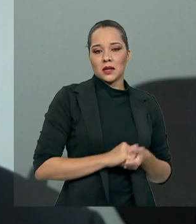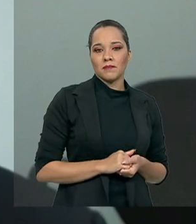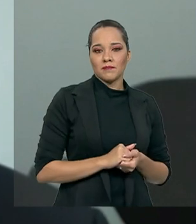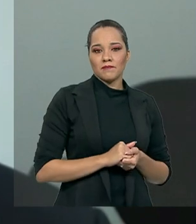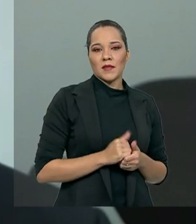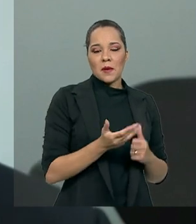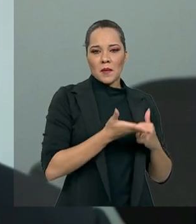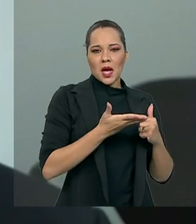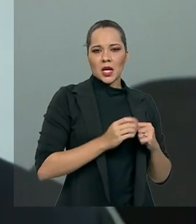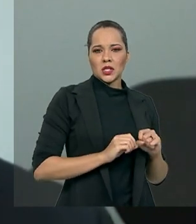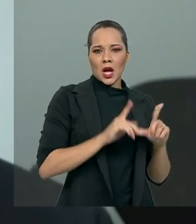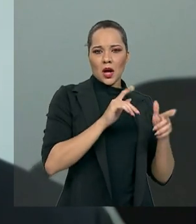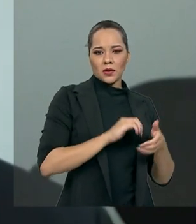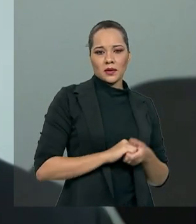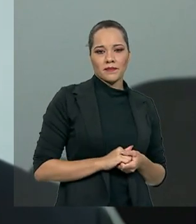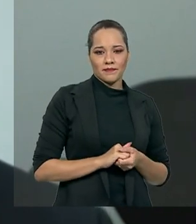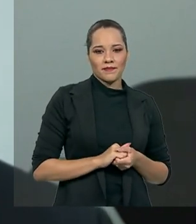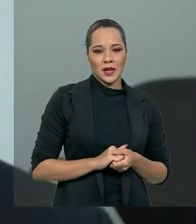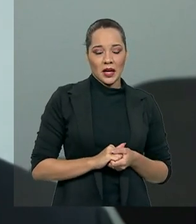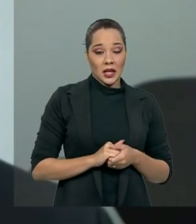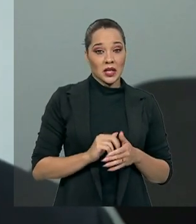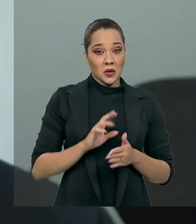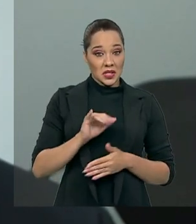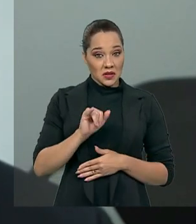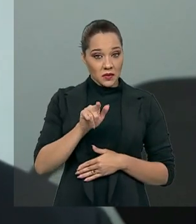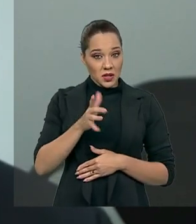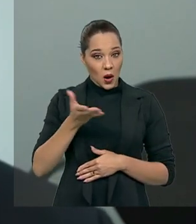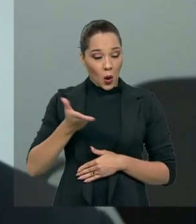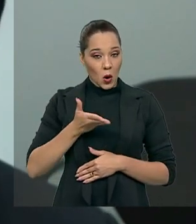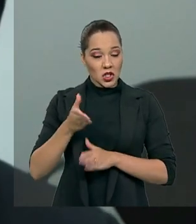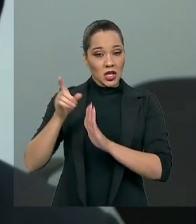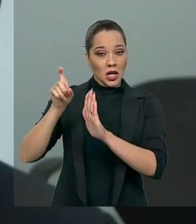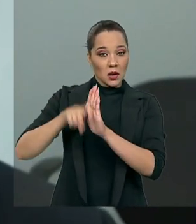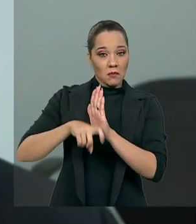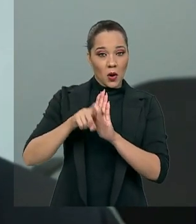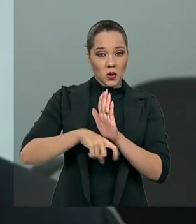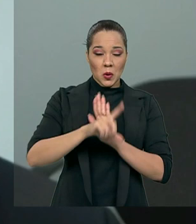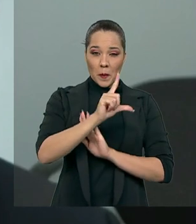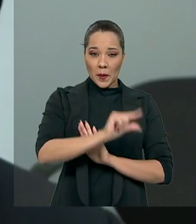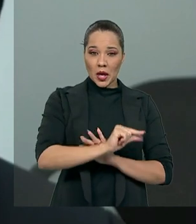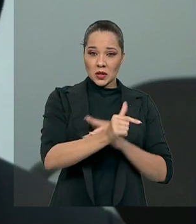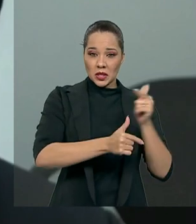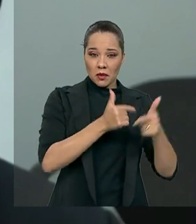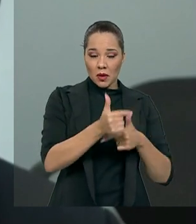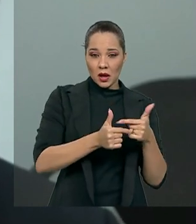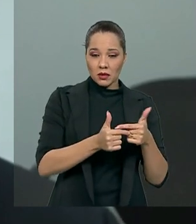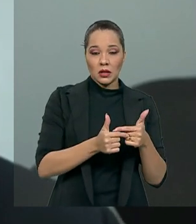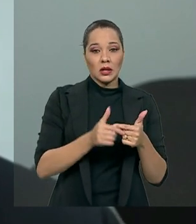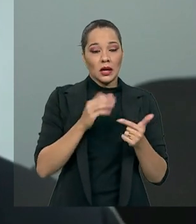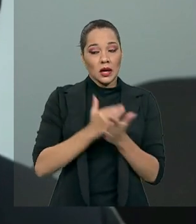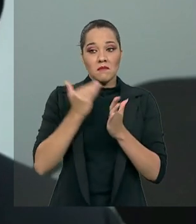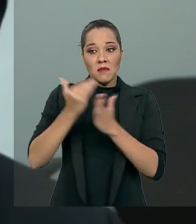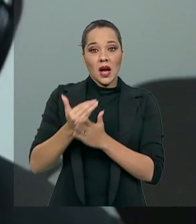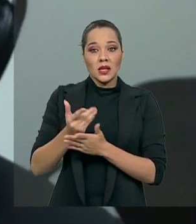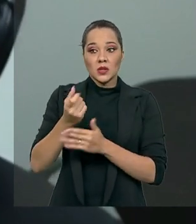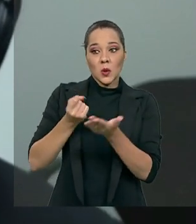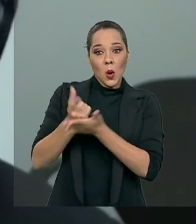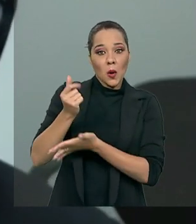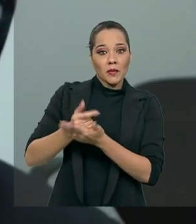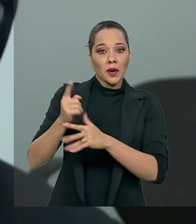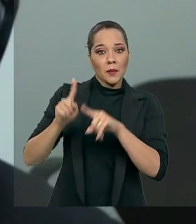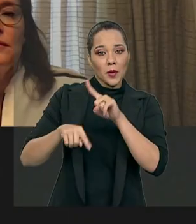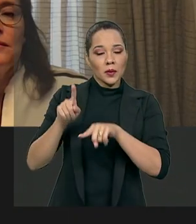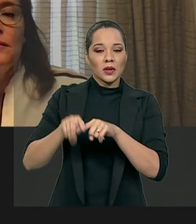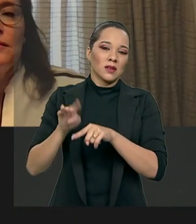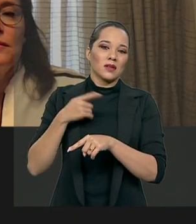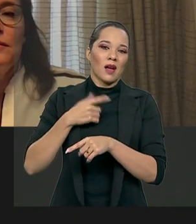e classe alta no Brasil. Então, quando você hoje tributa menos os serviços e mais as mercadorias, você está tributando mais